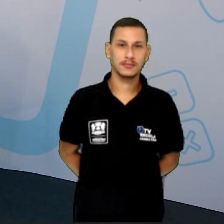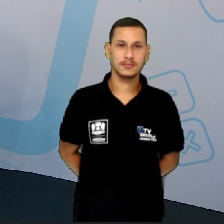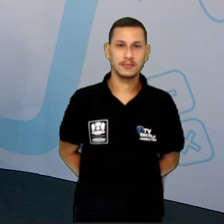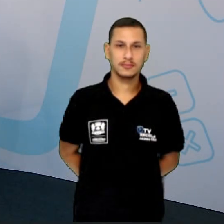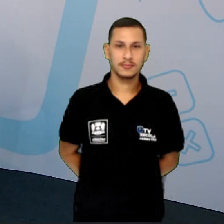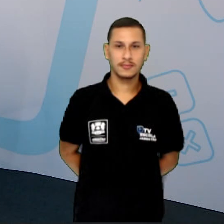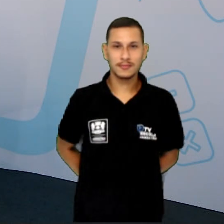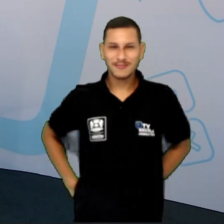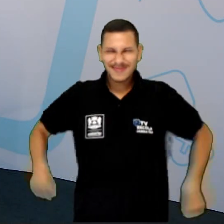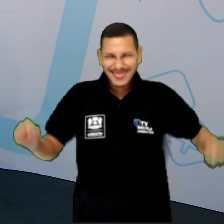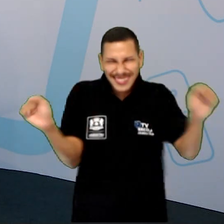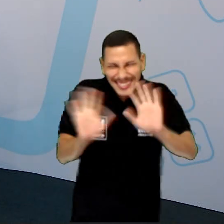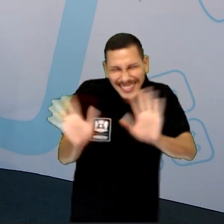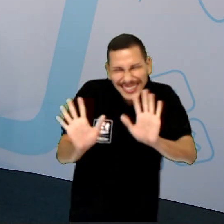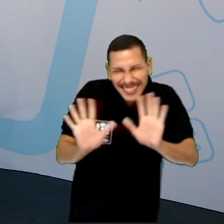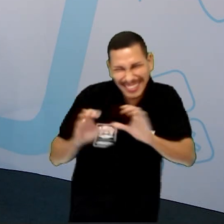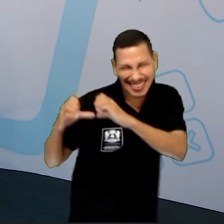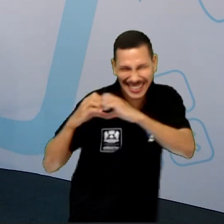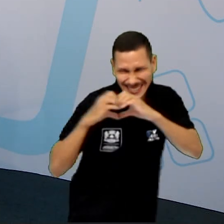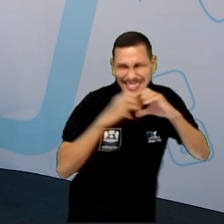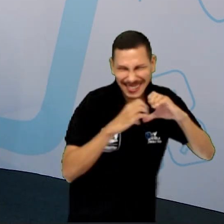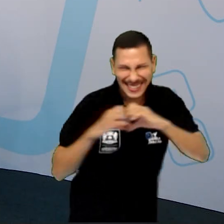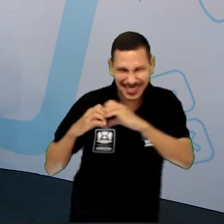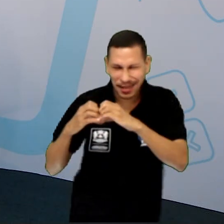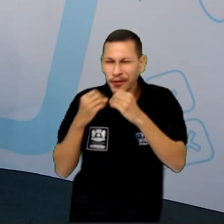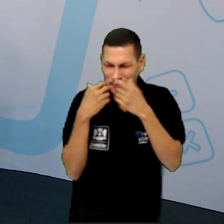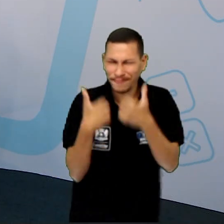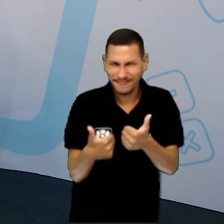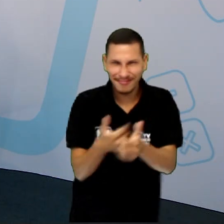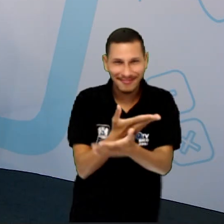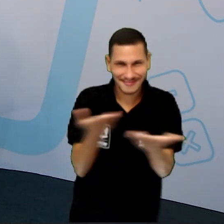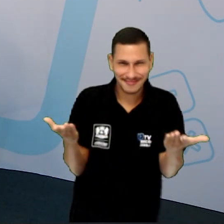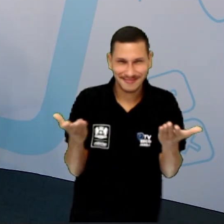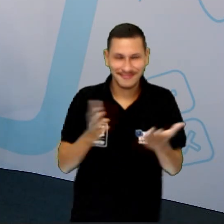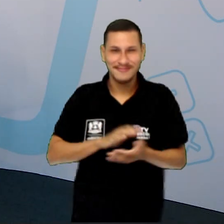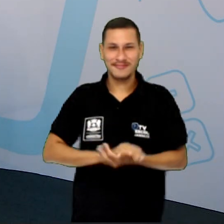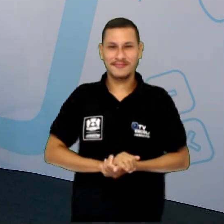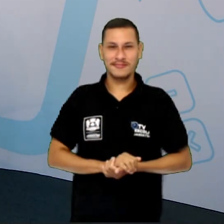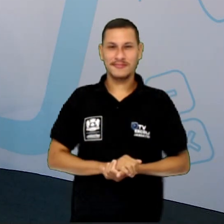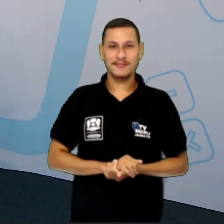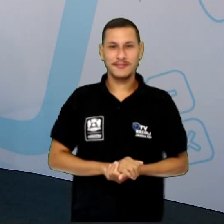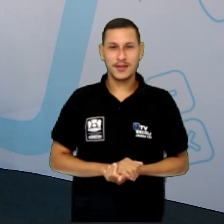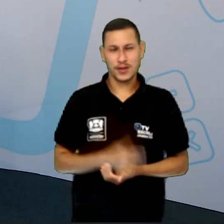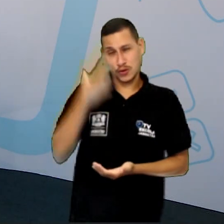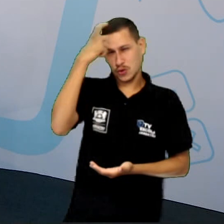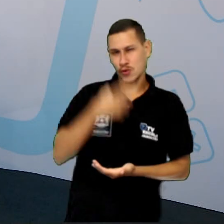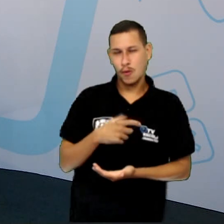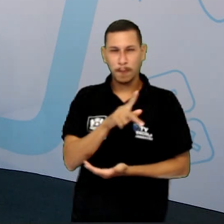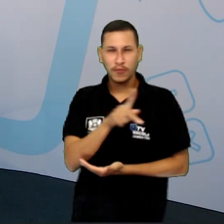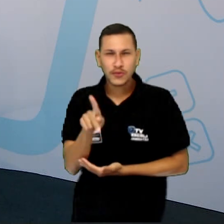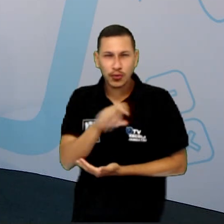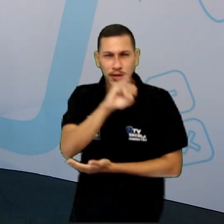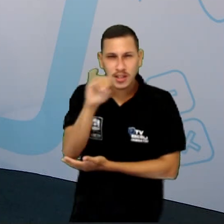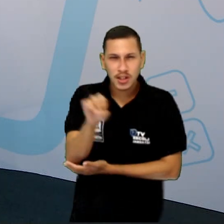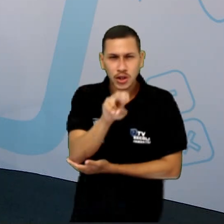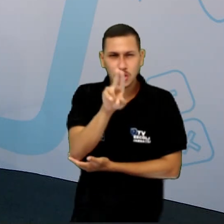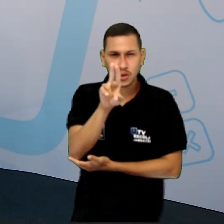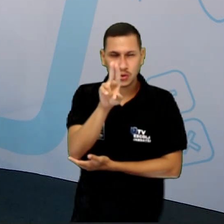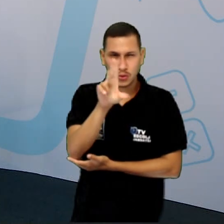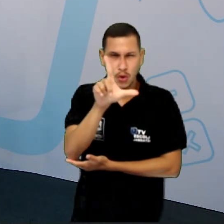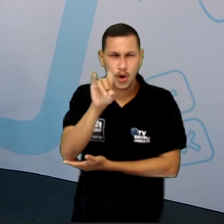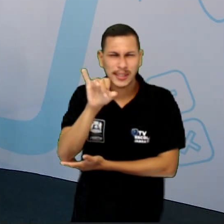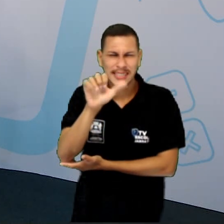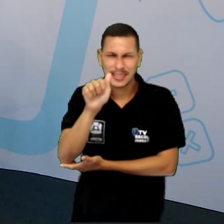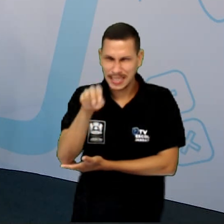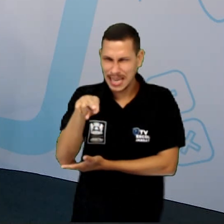Olá, meus amores! Tudo bem com vocês? Eu sou a professora Juliana Soares